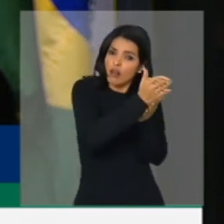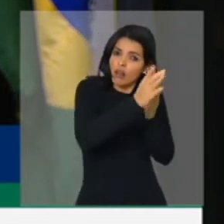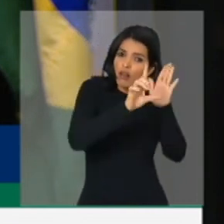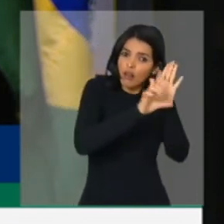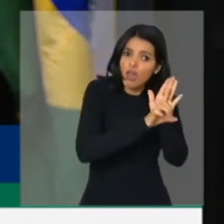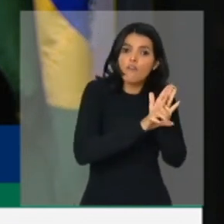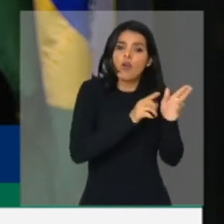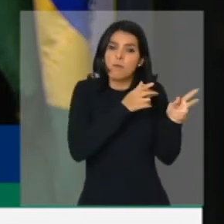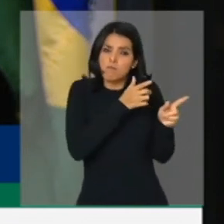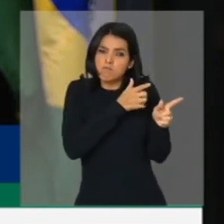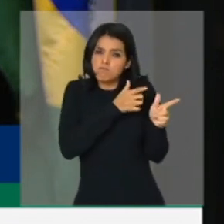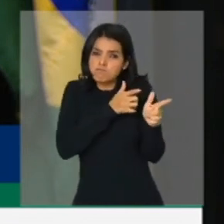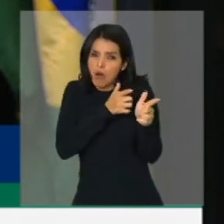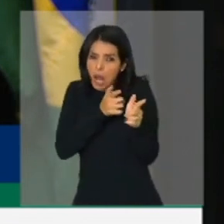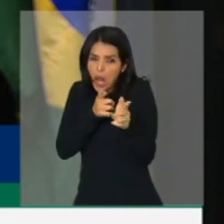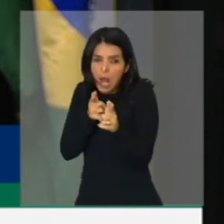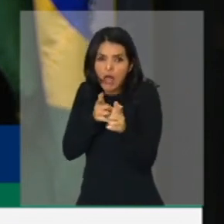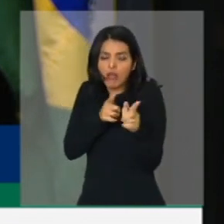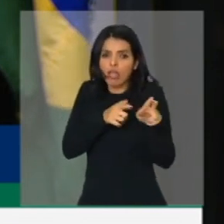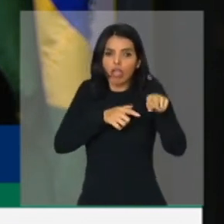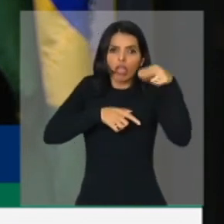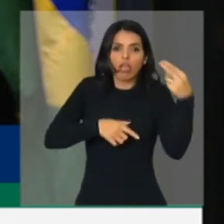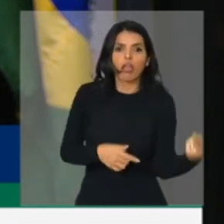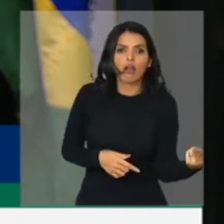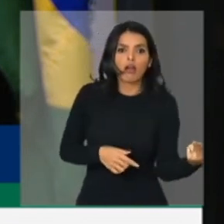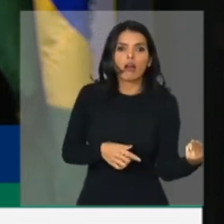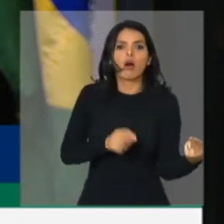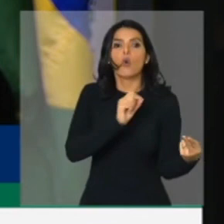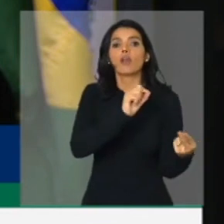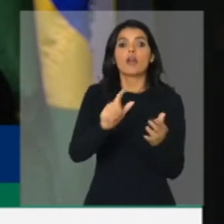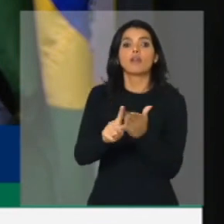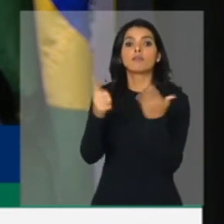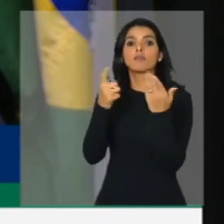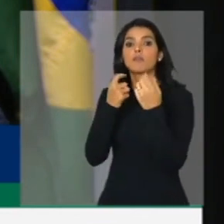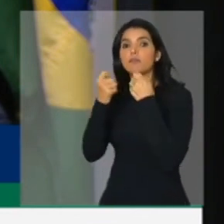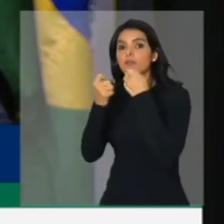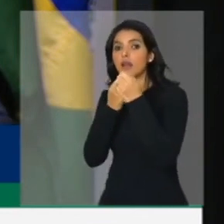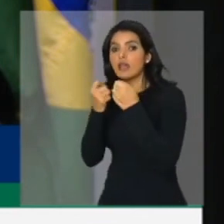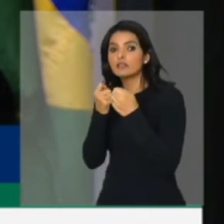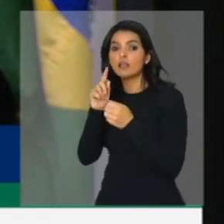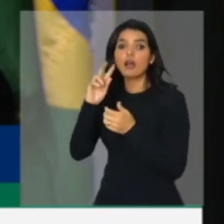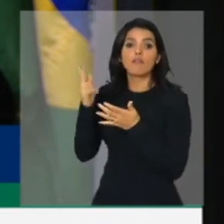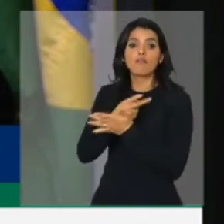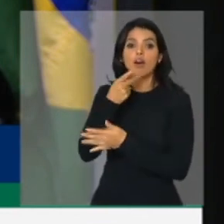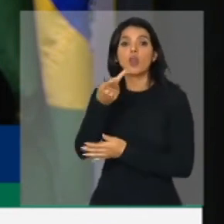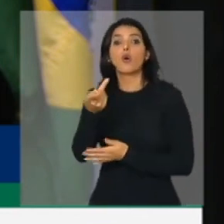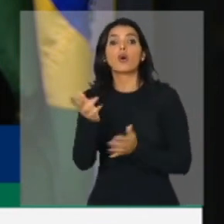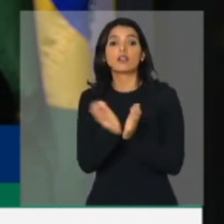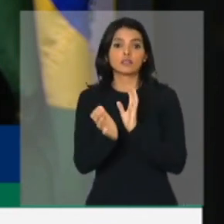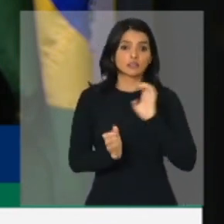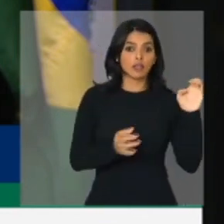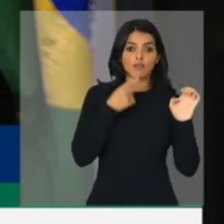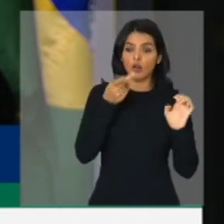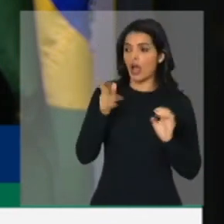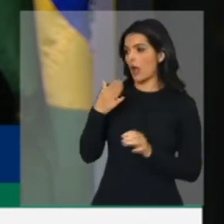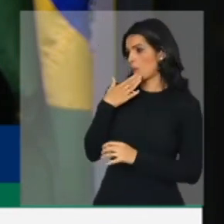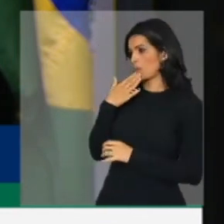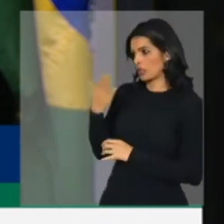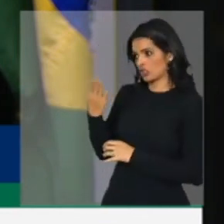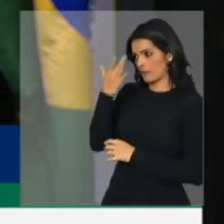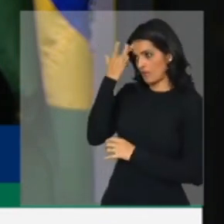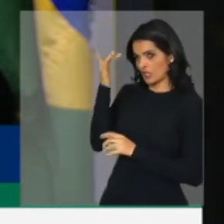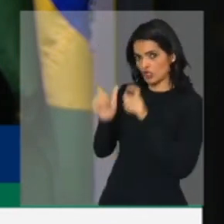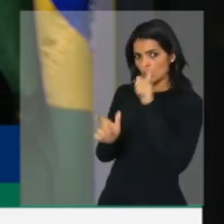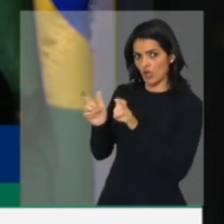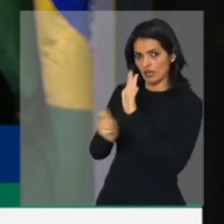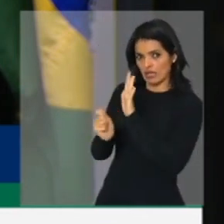executado. E o que houve por parte da imprensa e da esquerda foi o que ele pediu para os traficantes, o